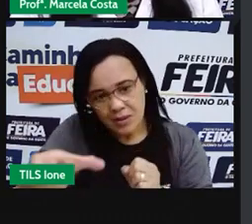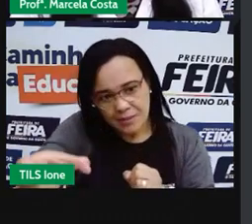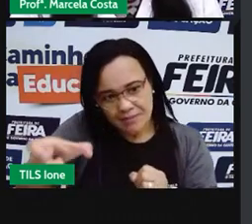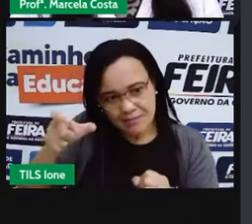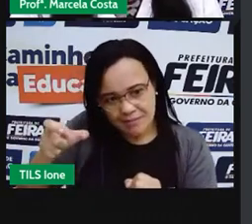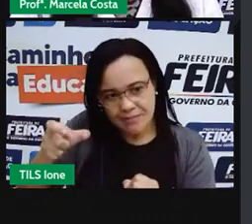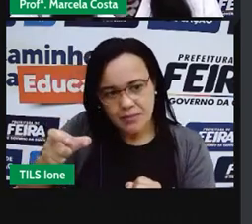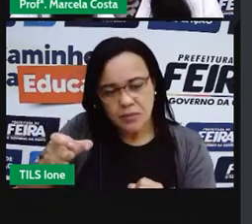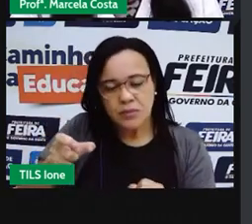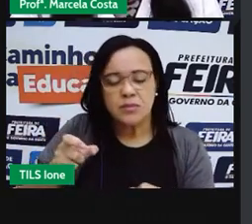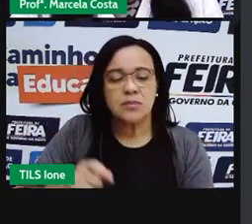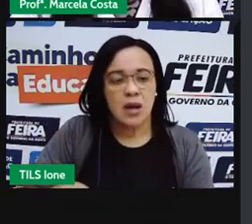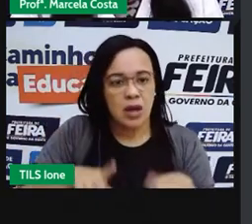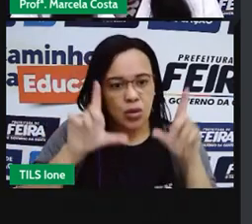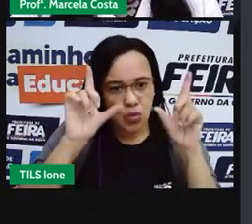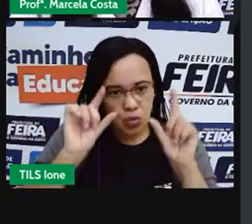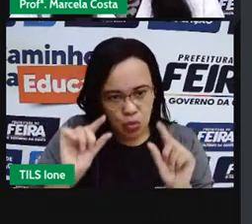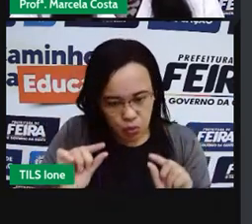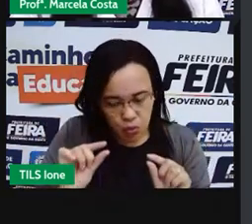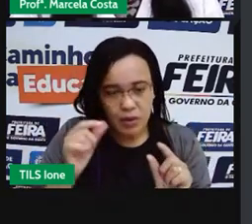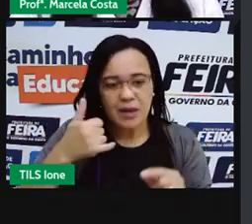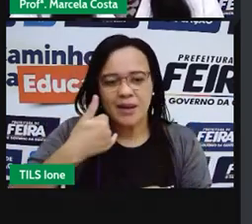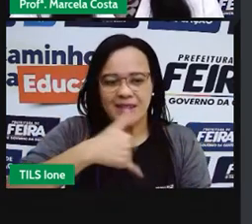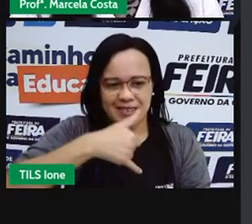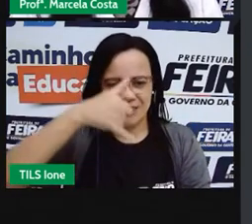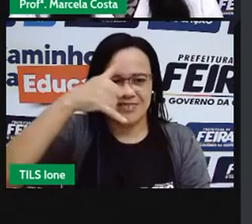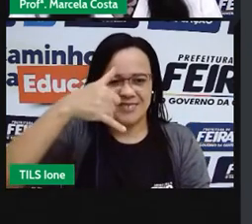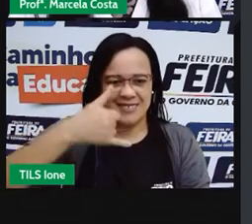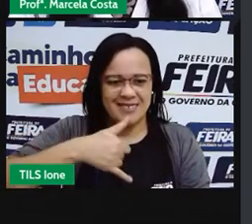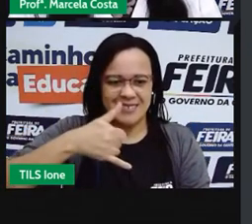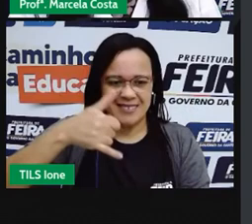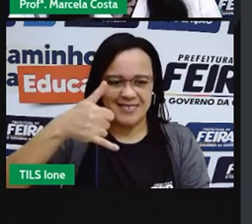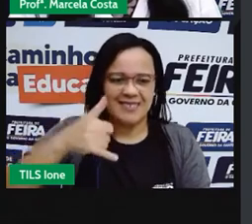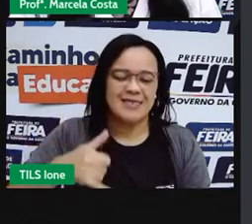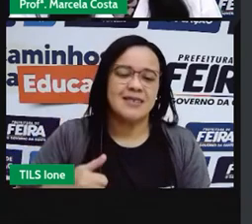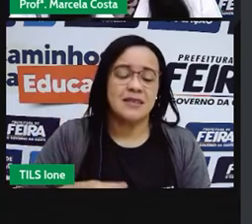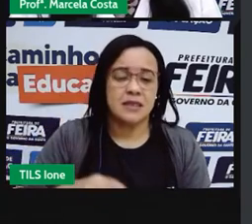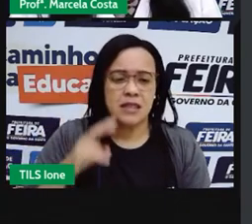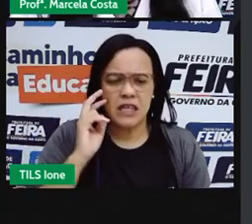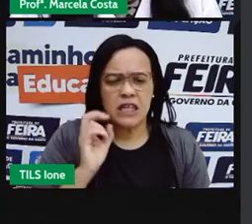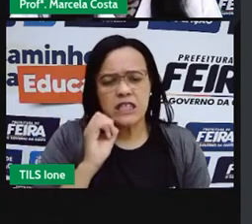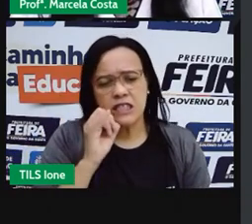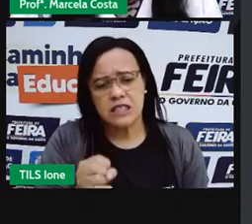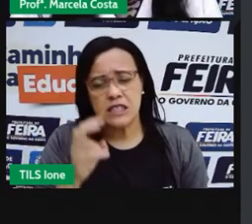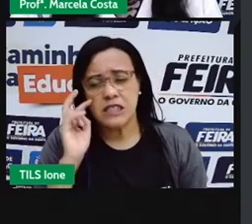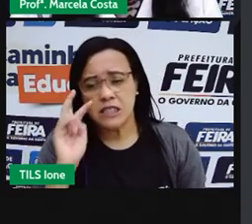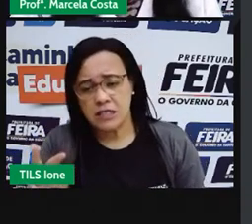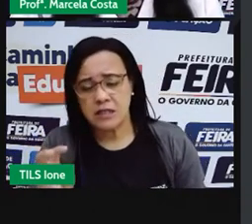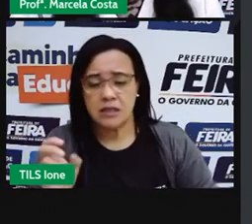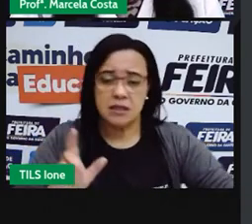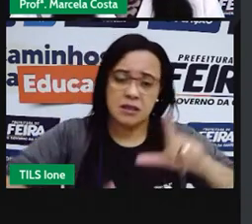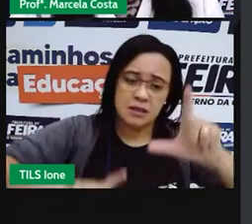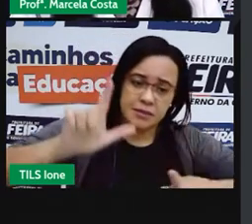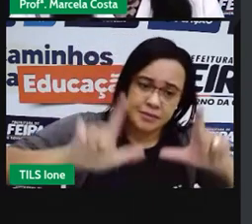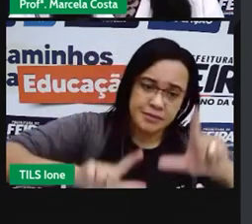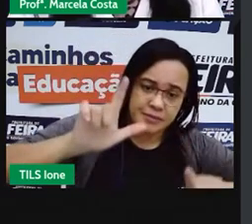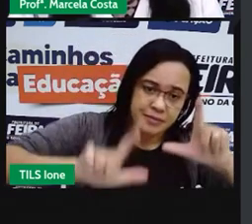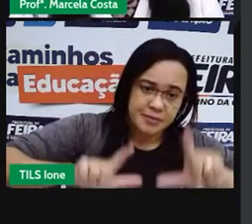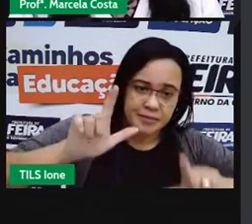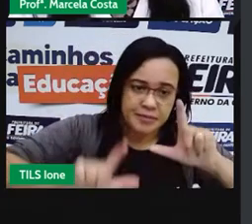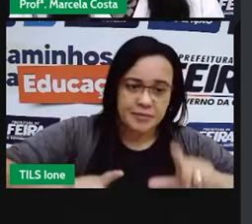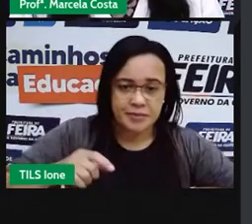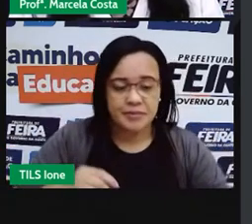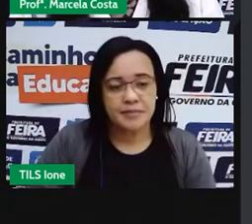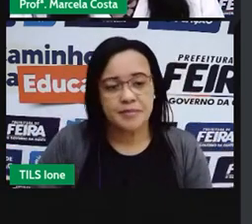você vai indo e consumindo energia. Então, se você foi assistir ali um desenho animado. A televisão